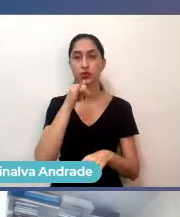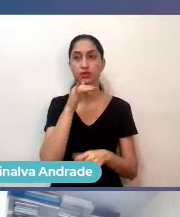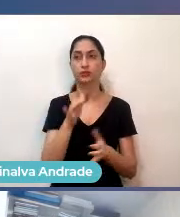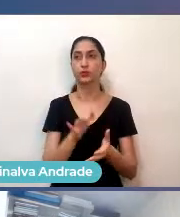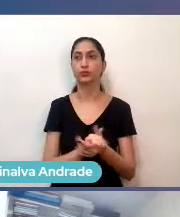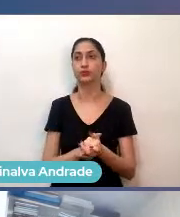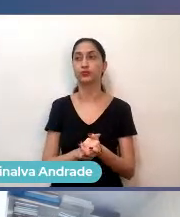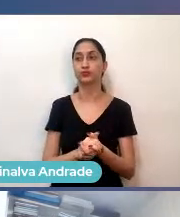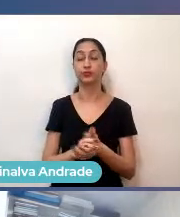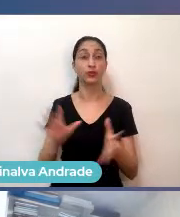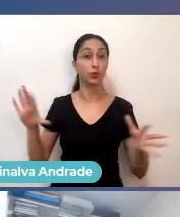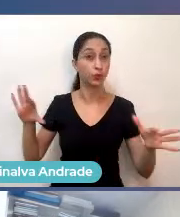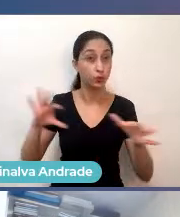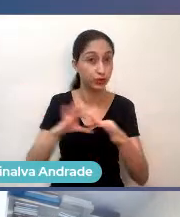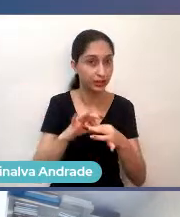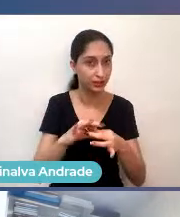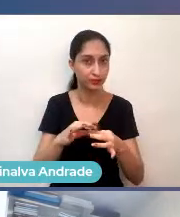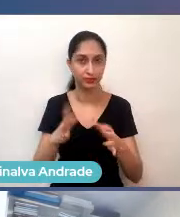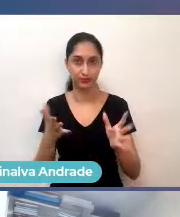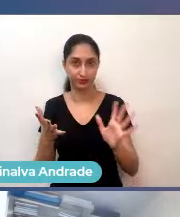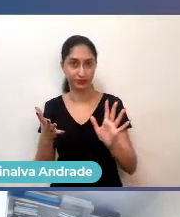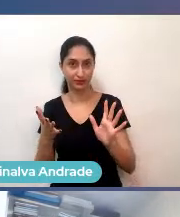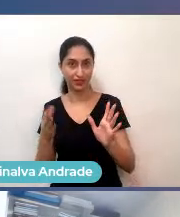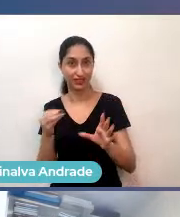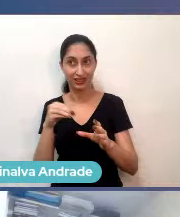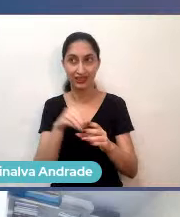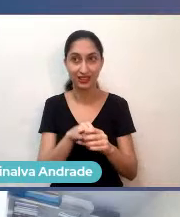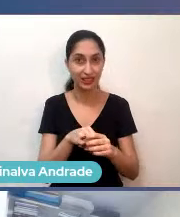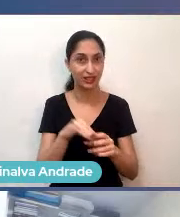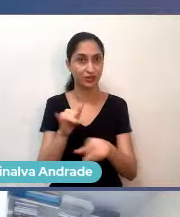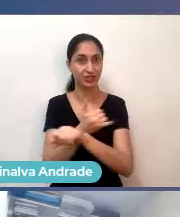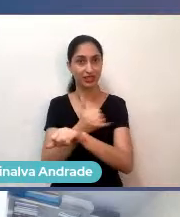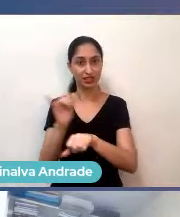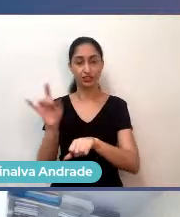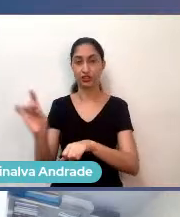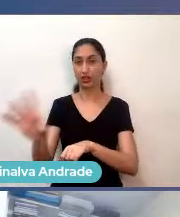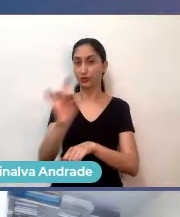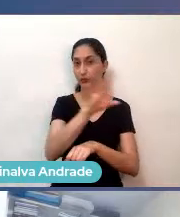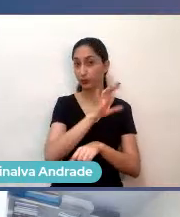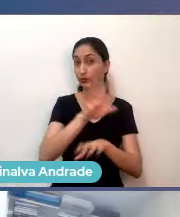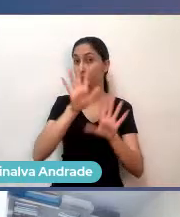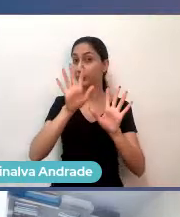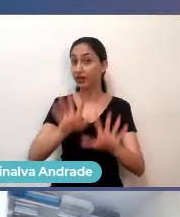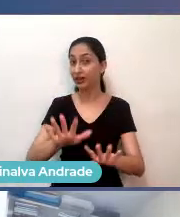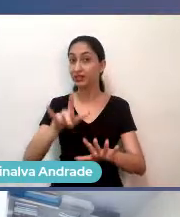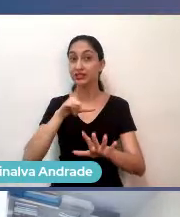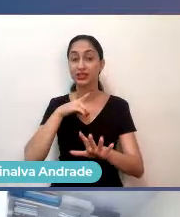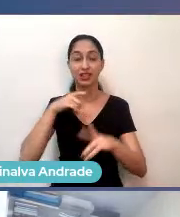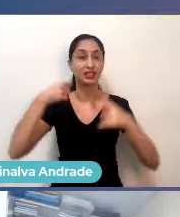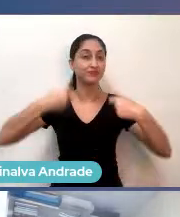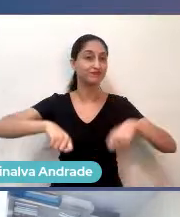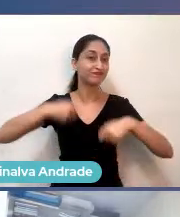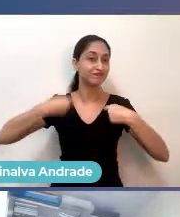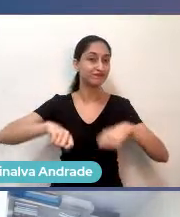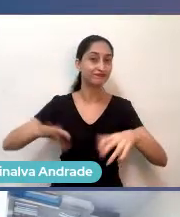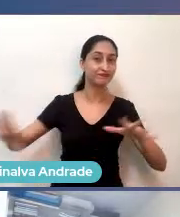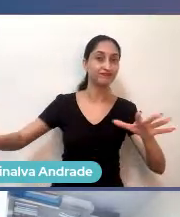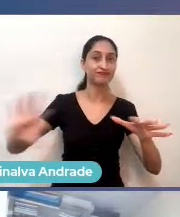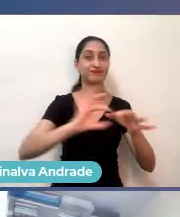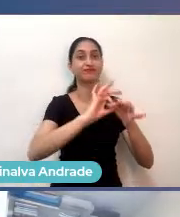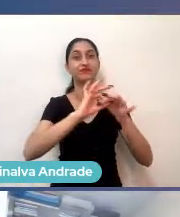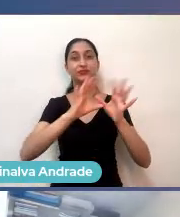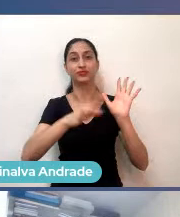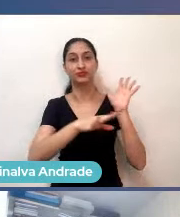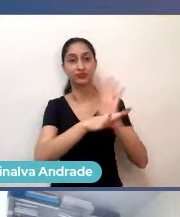se conectam. Eles atuam lá dentro da sua dinâmica, mas se conectam na necessidade em pró do Estado. Então,